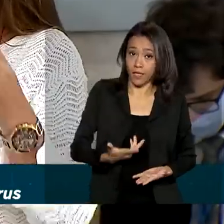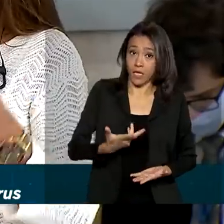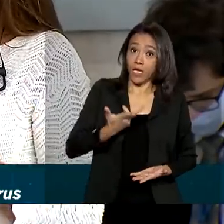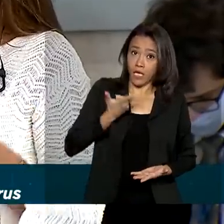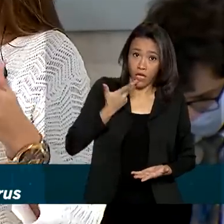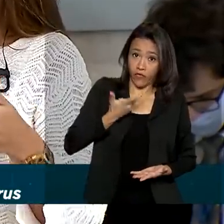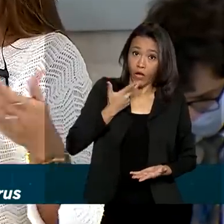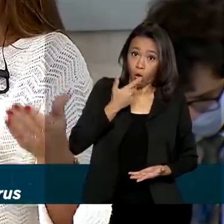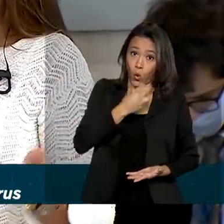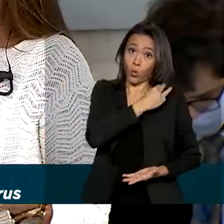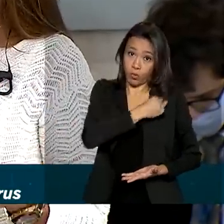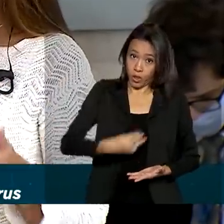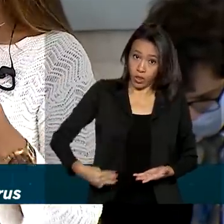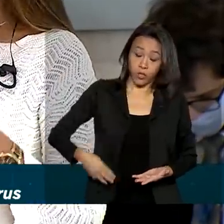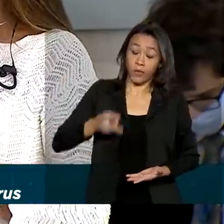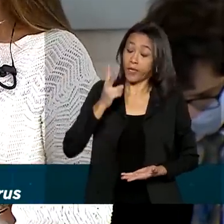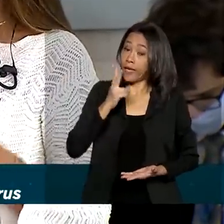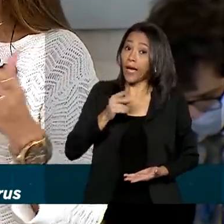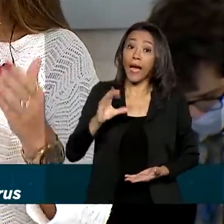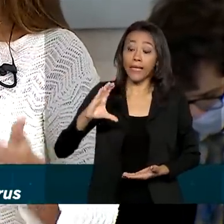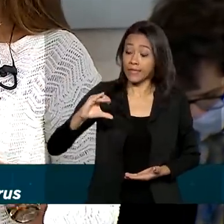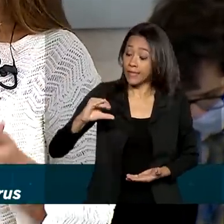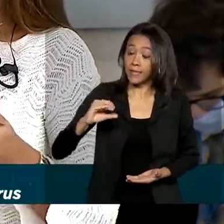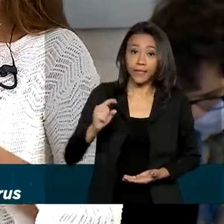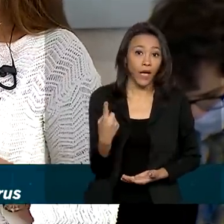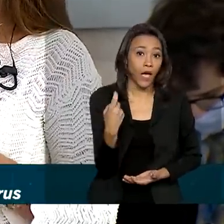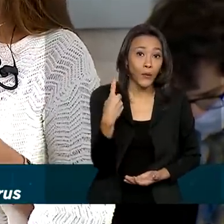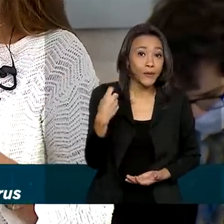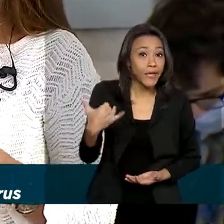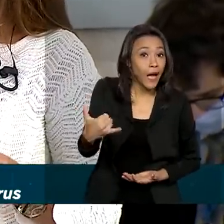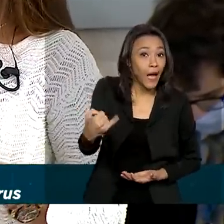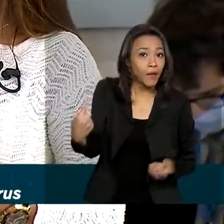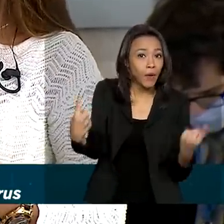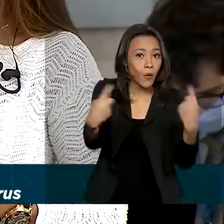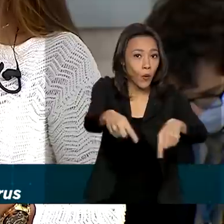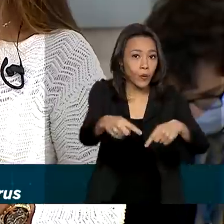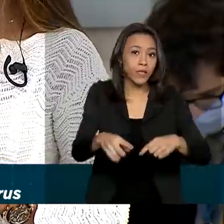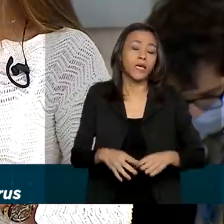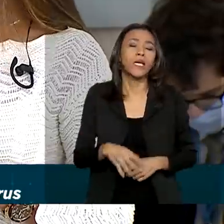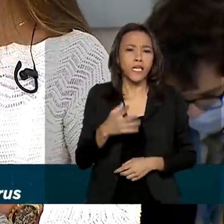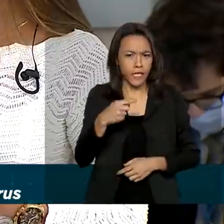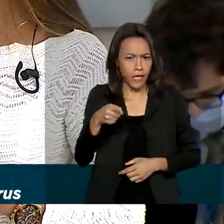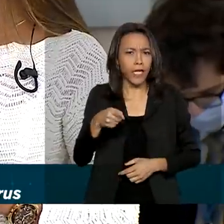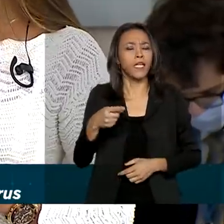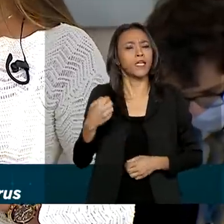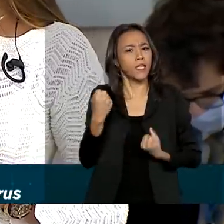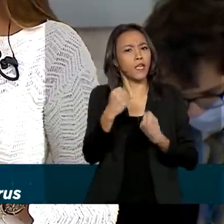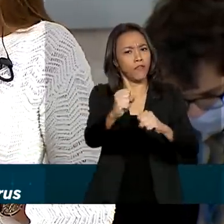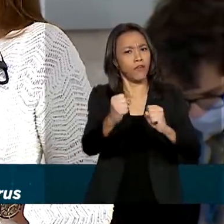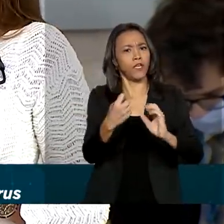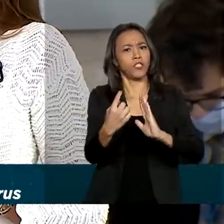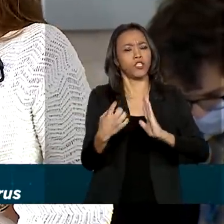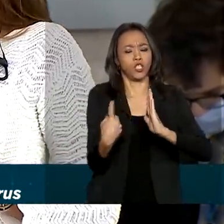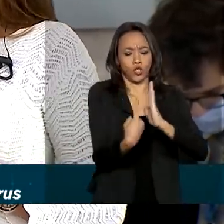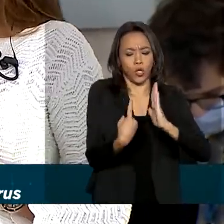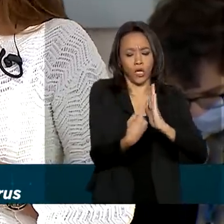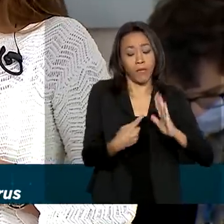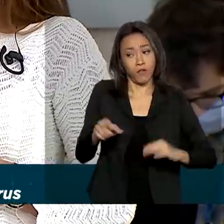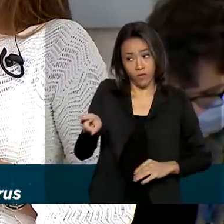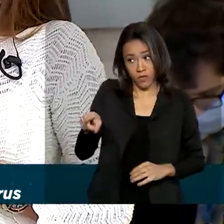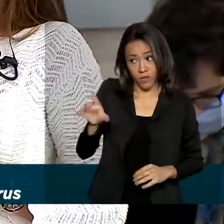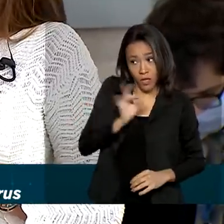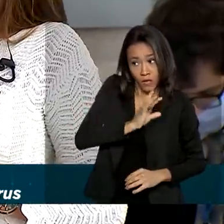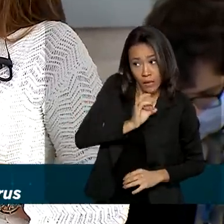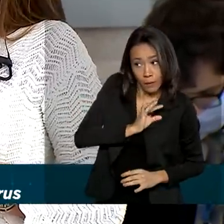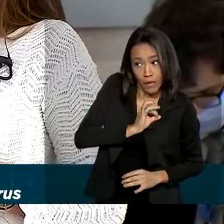dizendo que a ciência é a única arma e o ministro Mandetta defende o isolamento social. O senhor teme que com a saída do ministro Mandetta